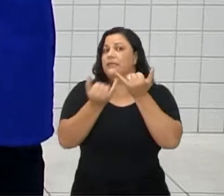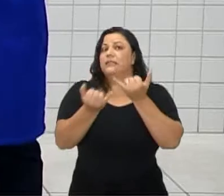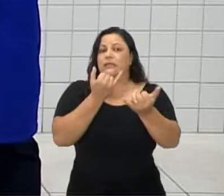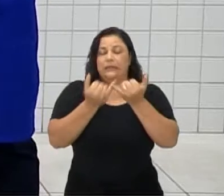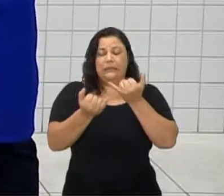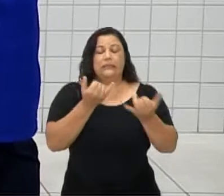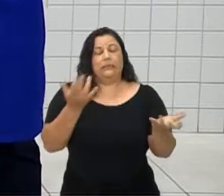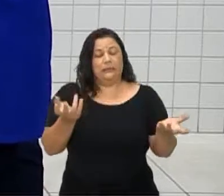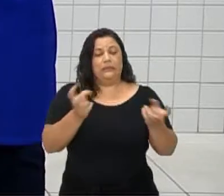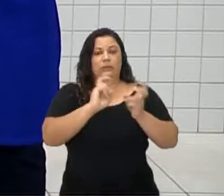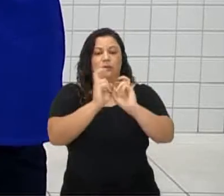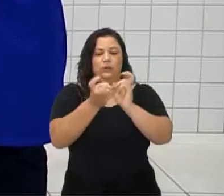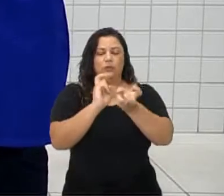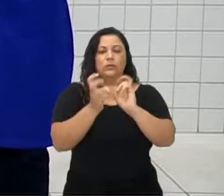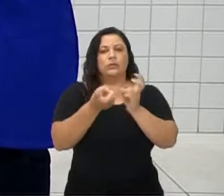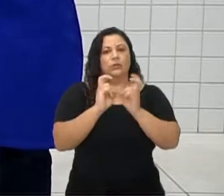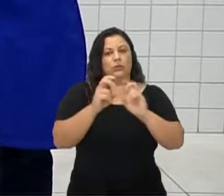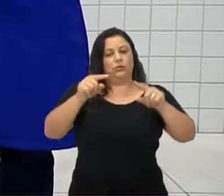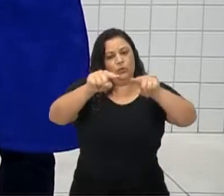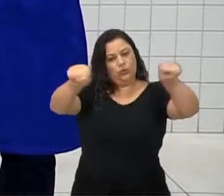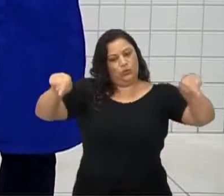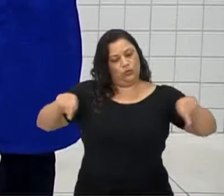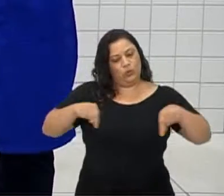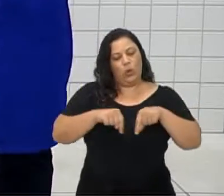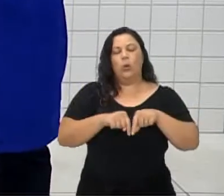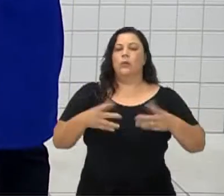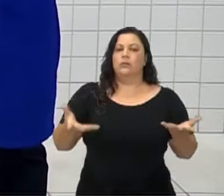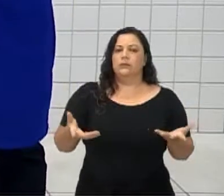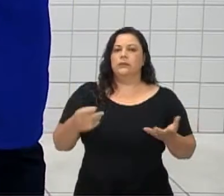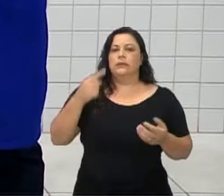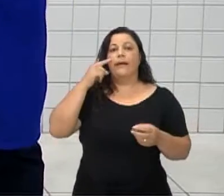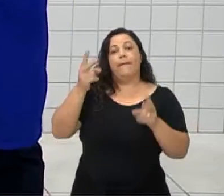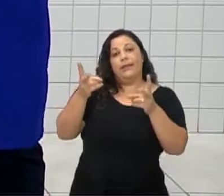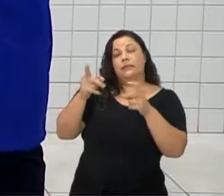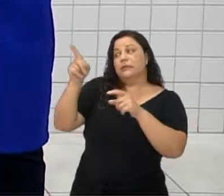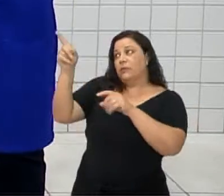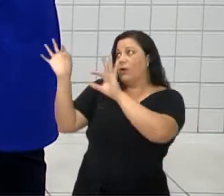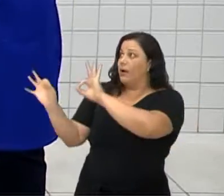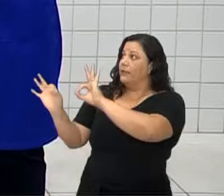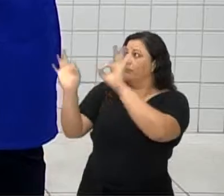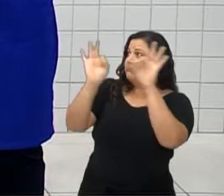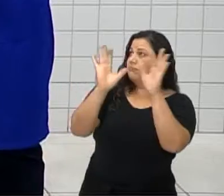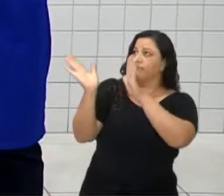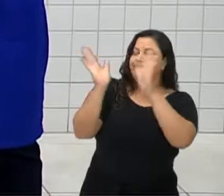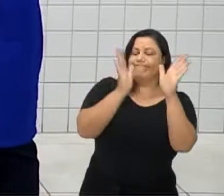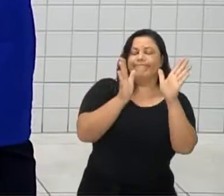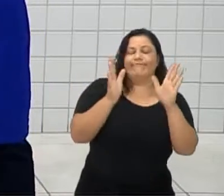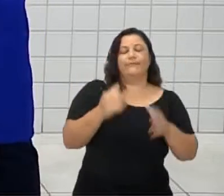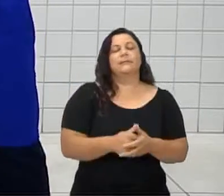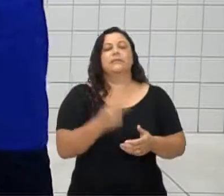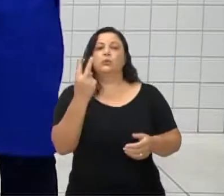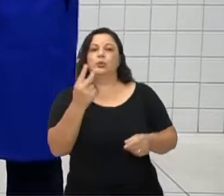é no formato de roda. Aqui nós temos o formato de duas linhas, ok?